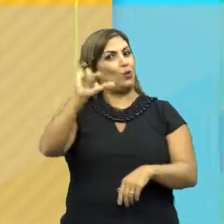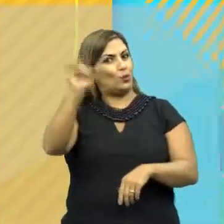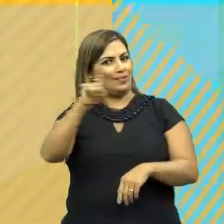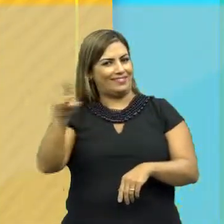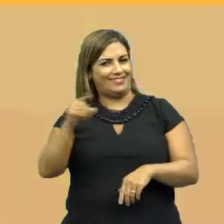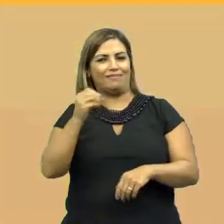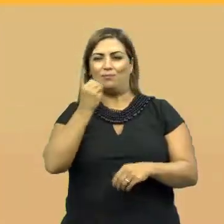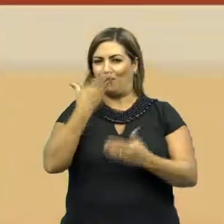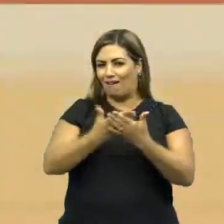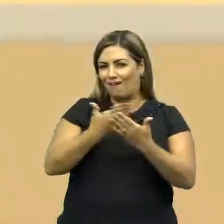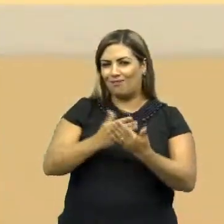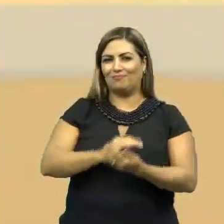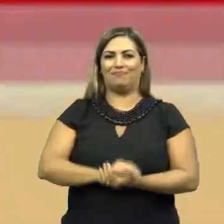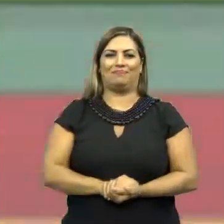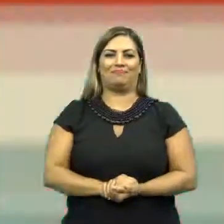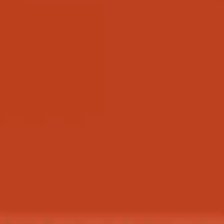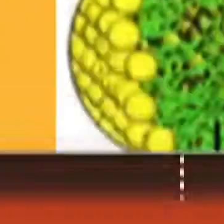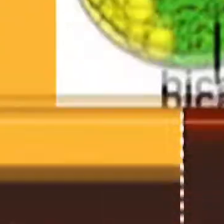Boa aula!